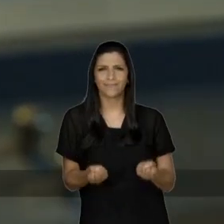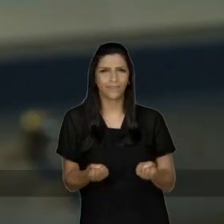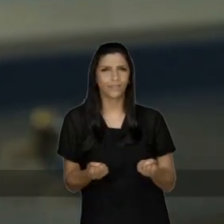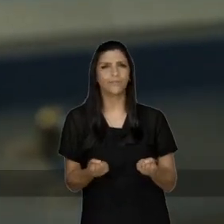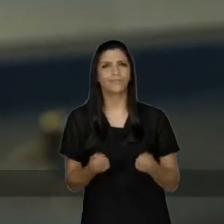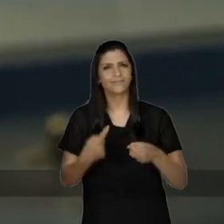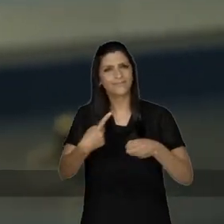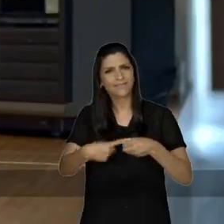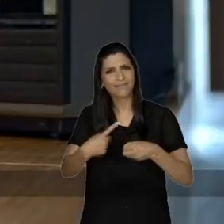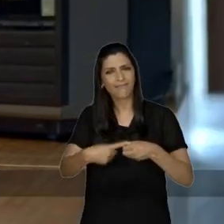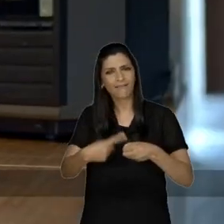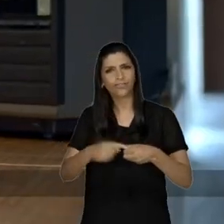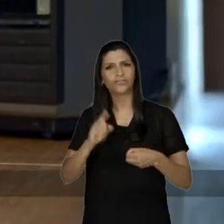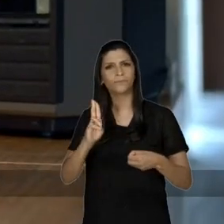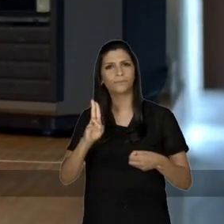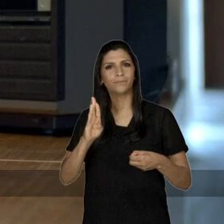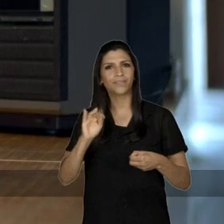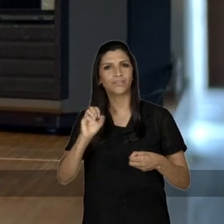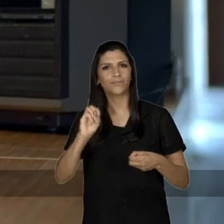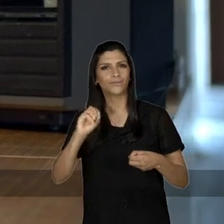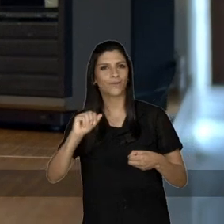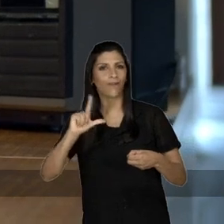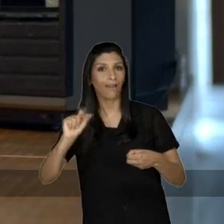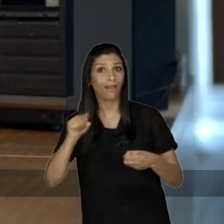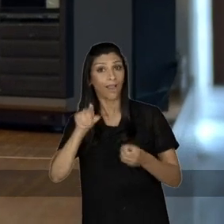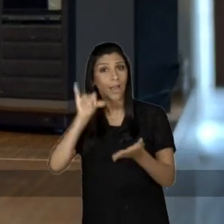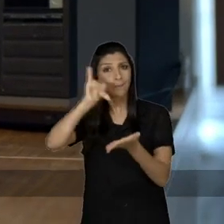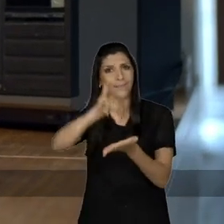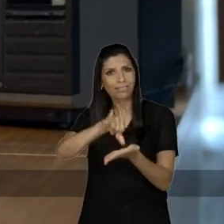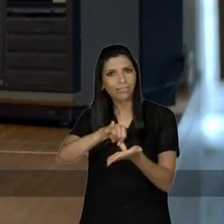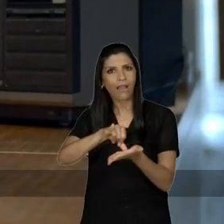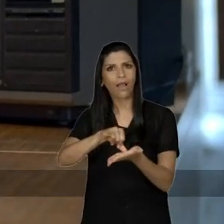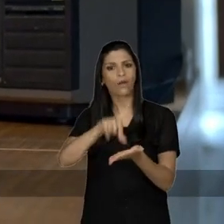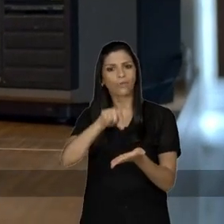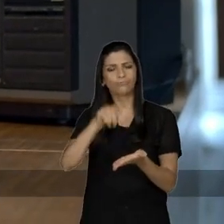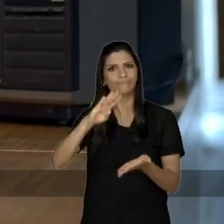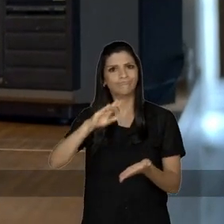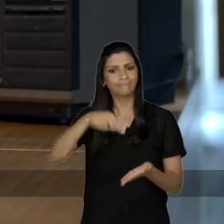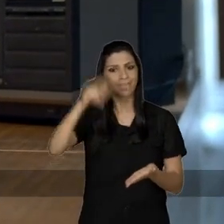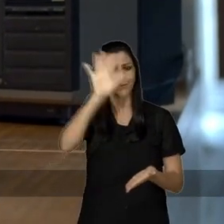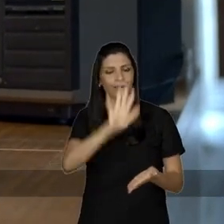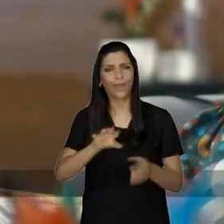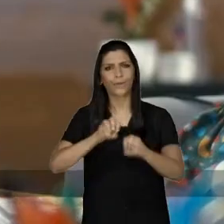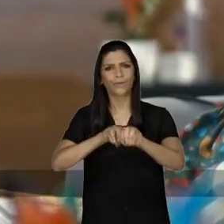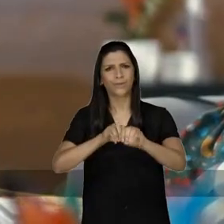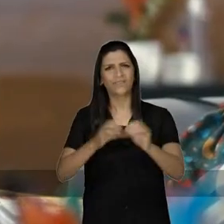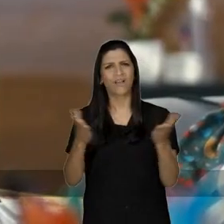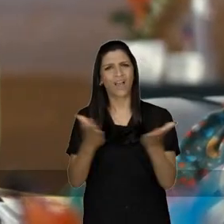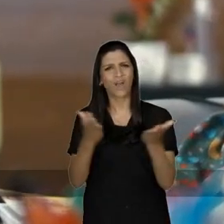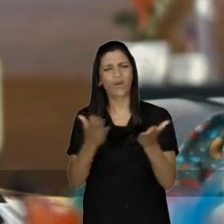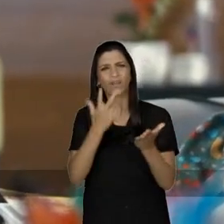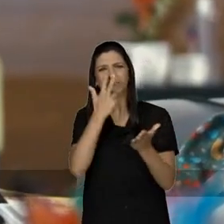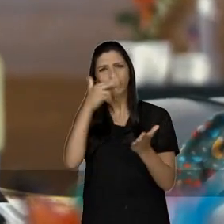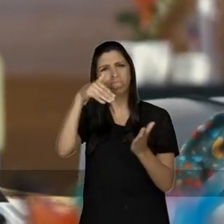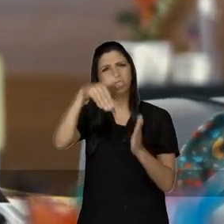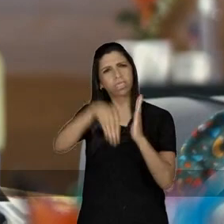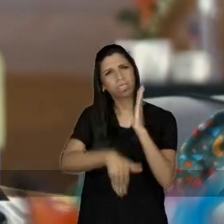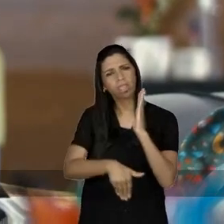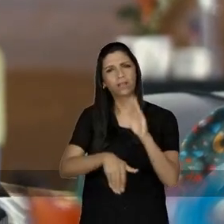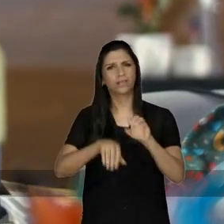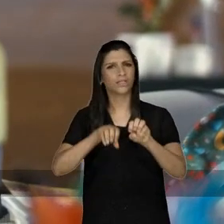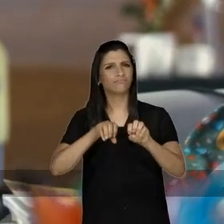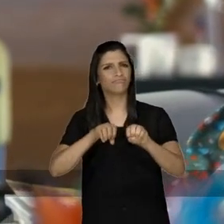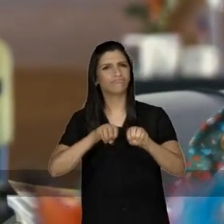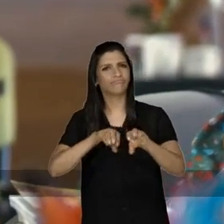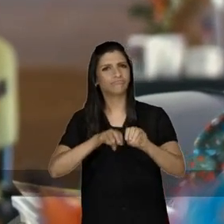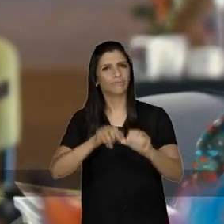Eu não me conformo que a cidade de Leonel Vizola, que foi capital nacional da educação, esteja hoje no penúltimo lugar